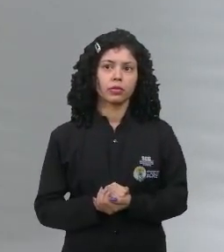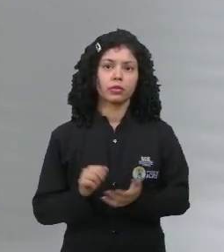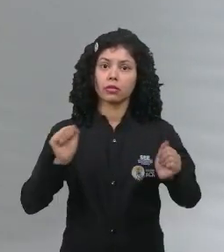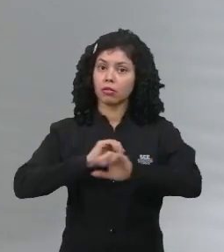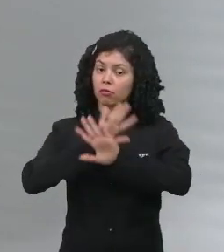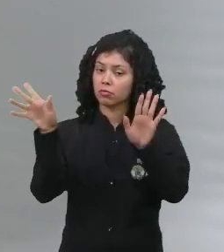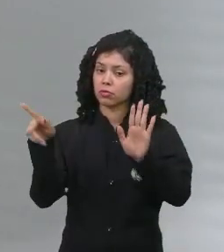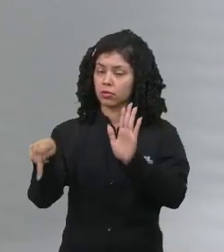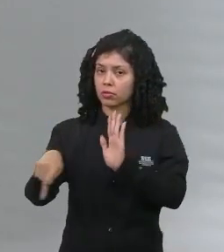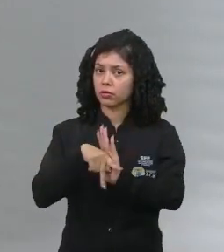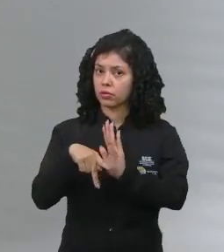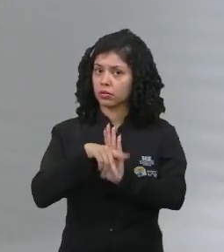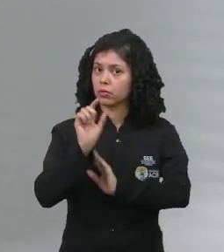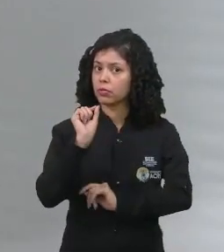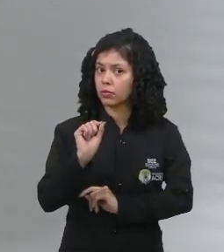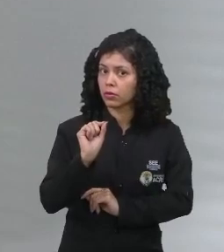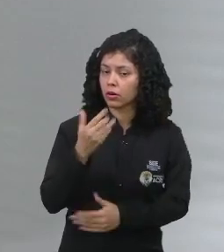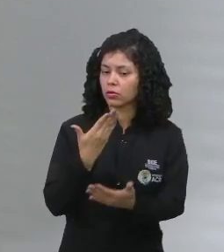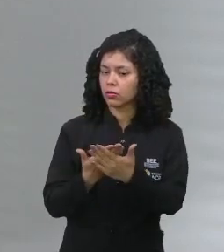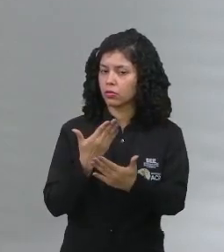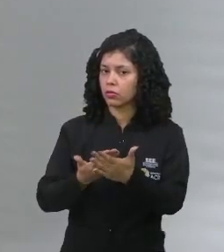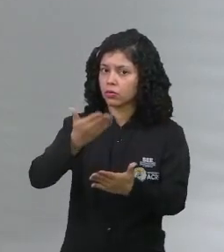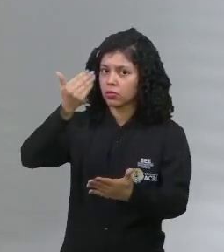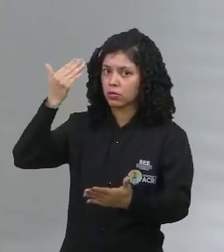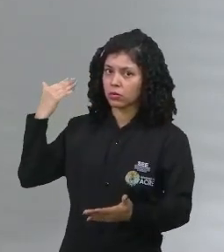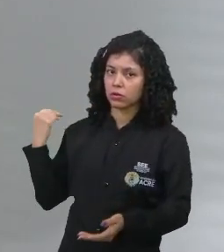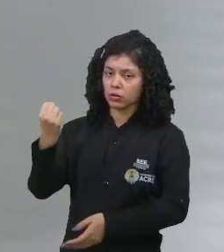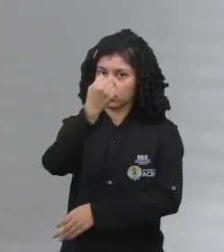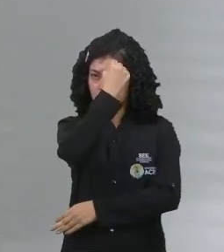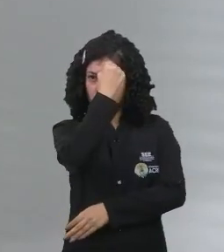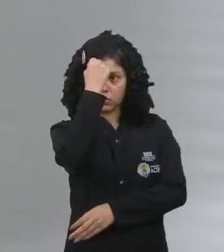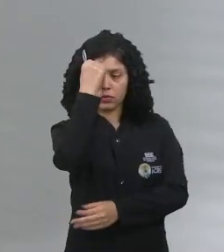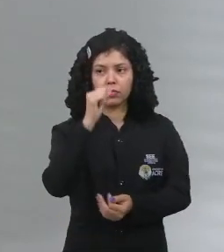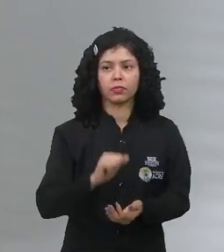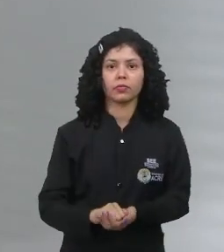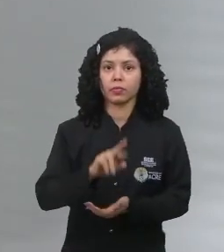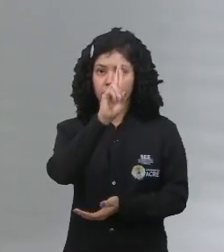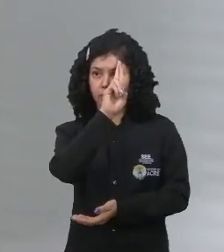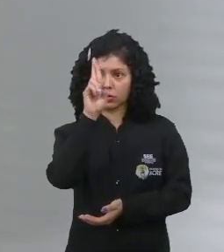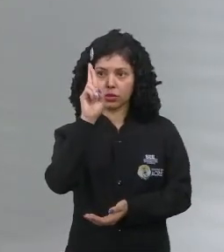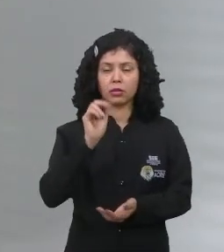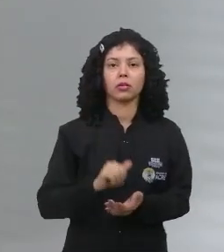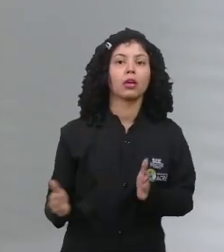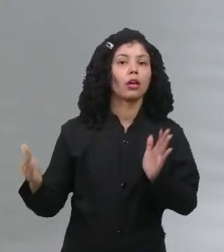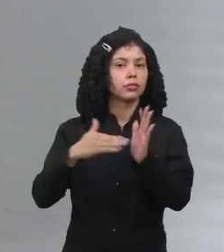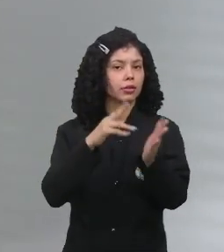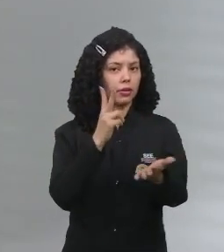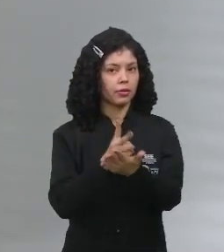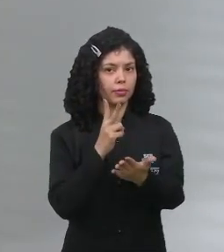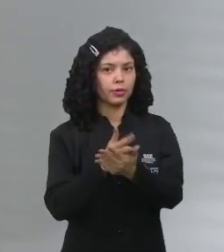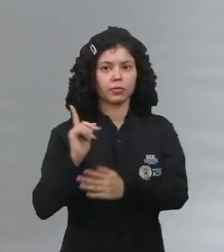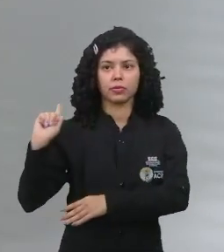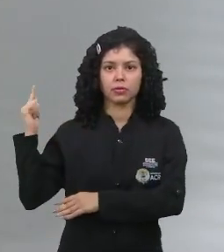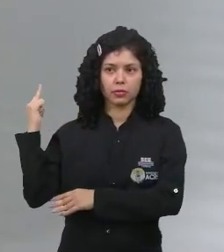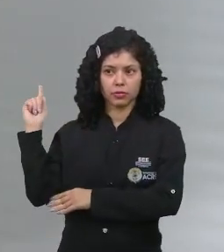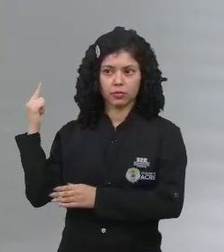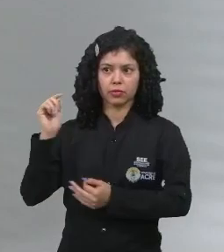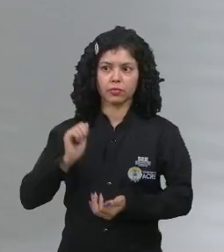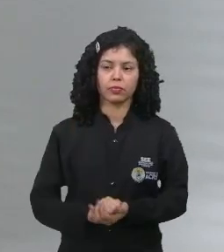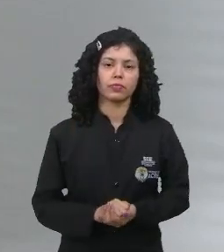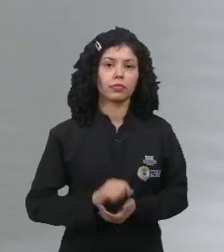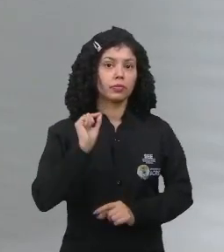clássica, que isso a gente estuda na sociologia, na história e até mesmo na geografia,